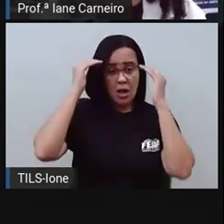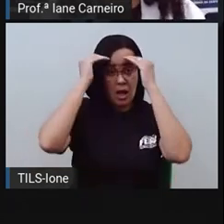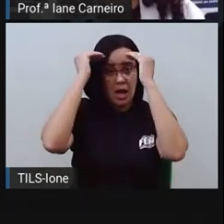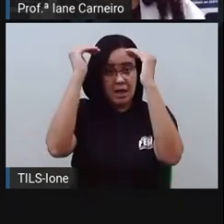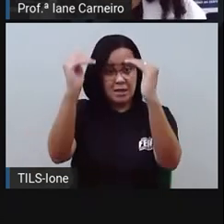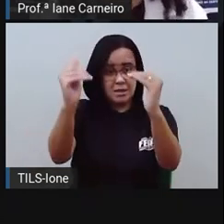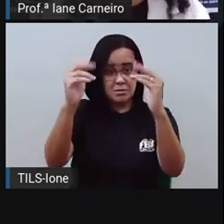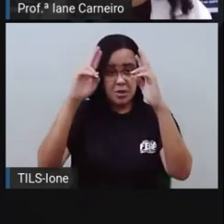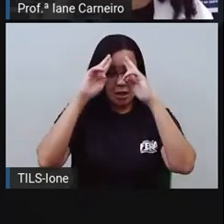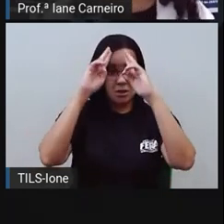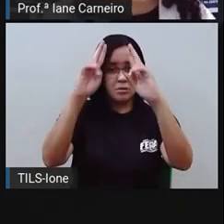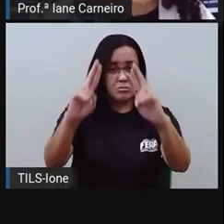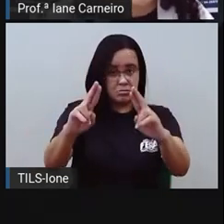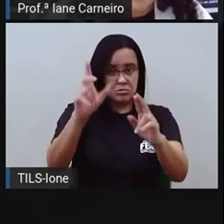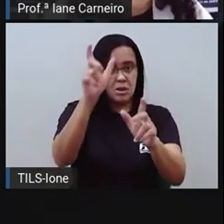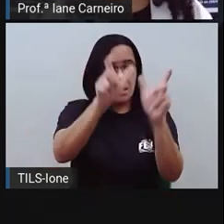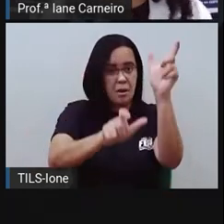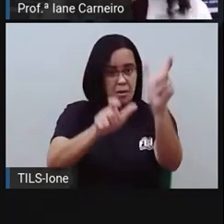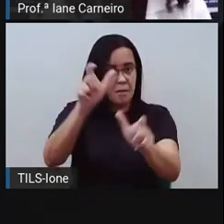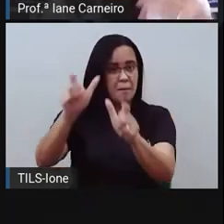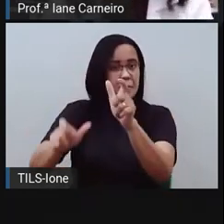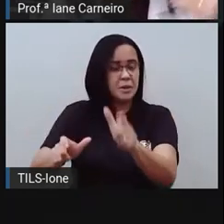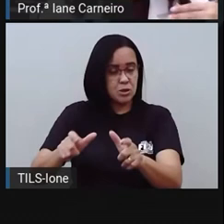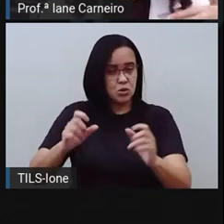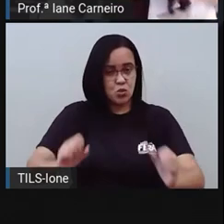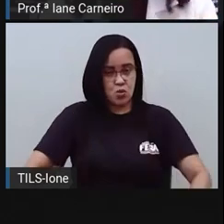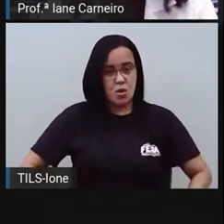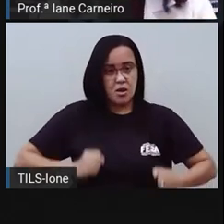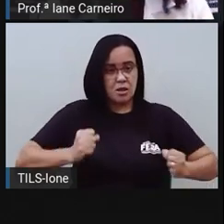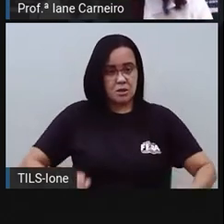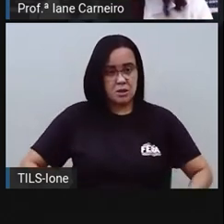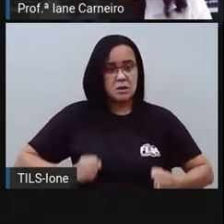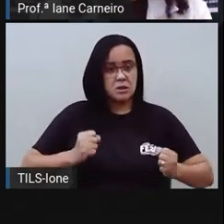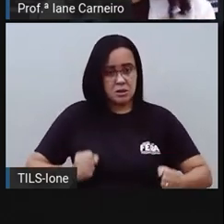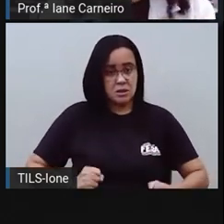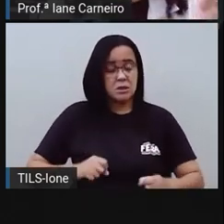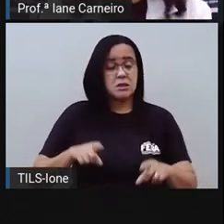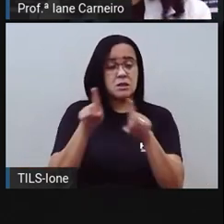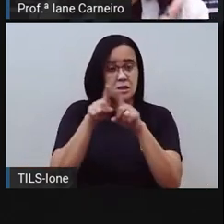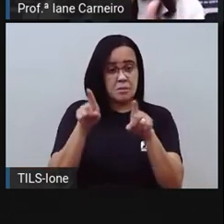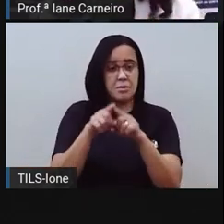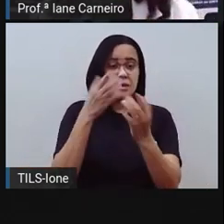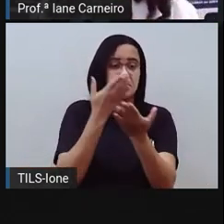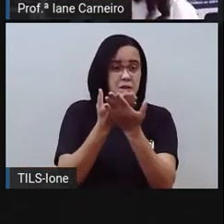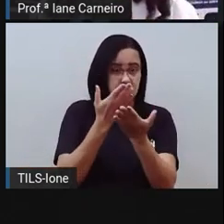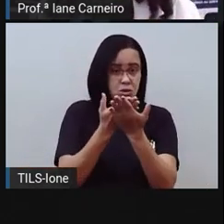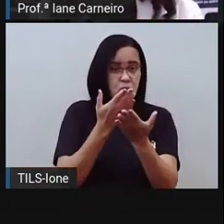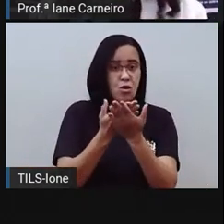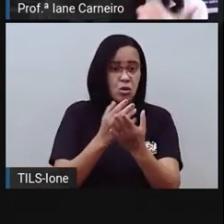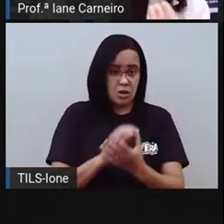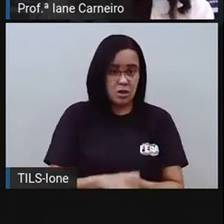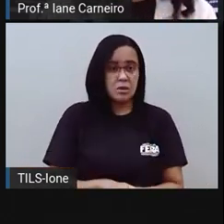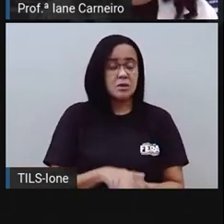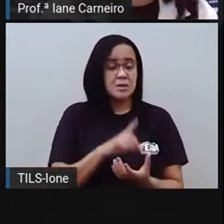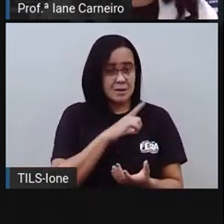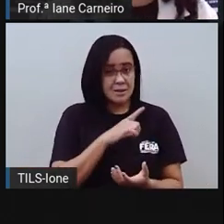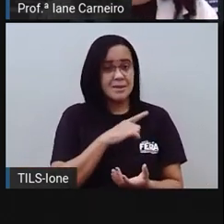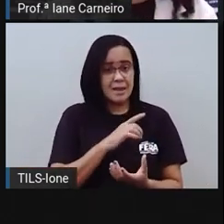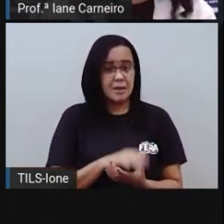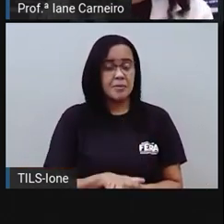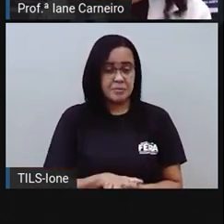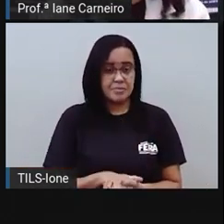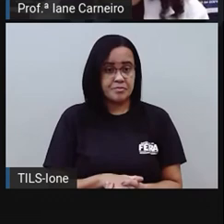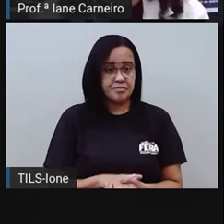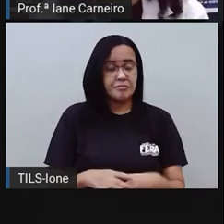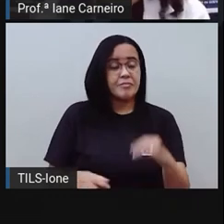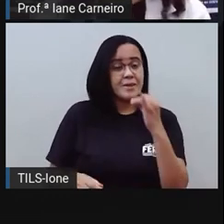que haver rampas para que todo mundo consiga entrar, né? O fato de a gente estar aqui com intérpretes de livros é uma forma